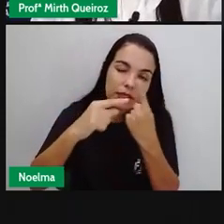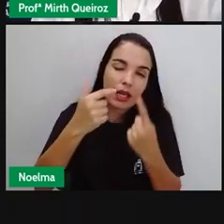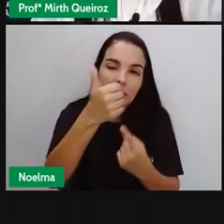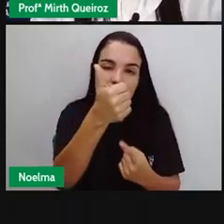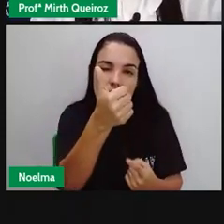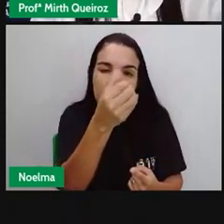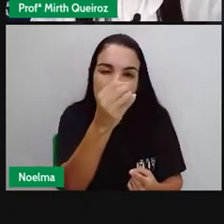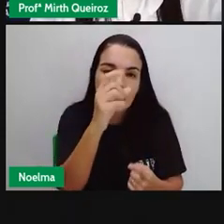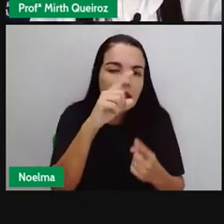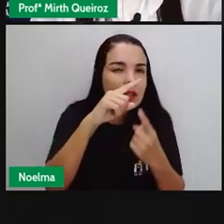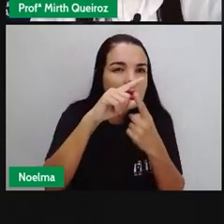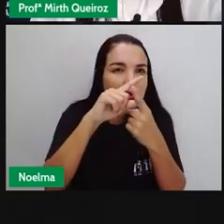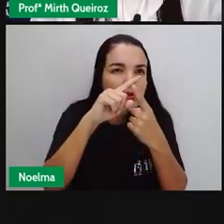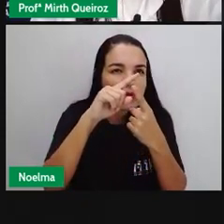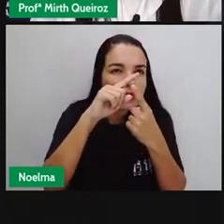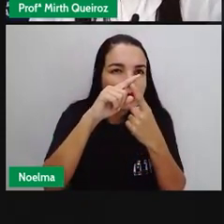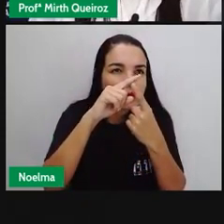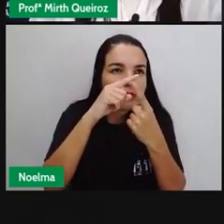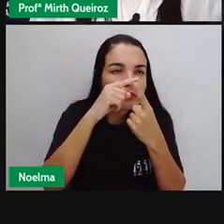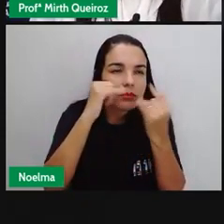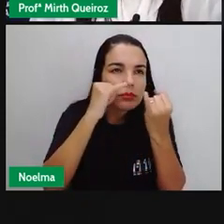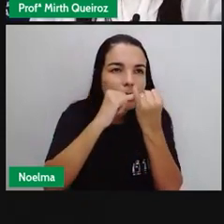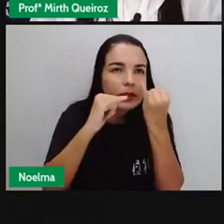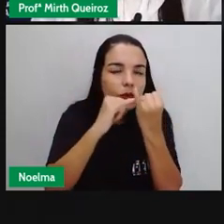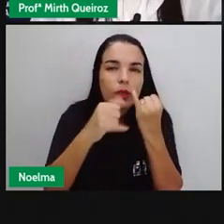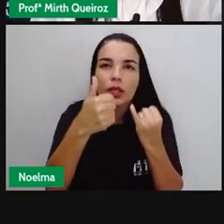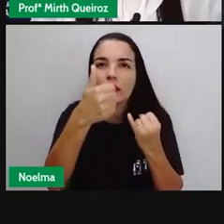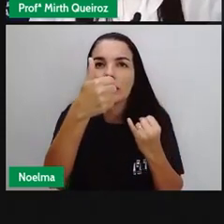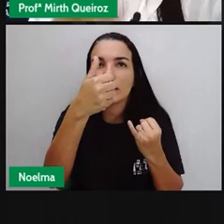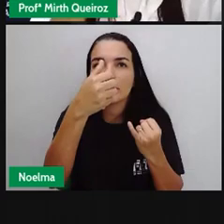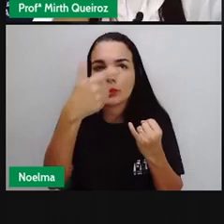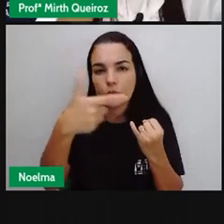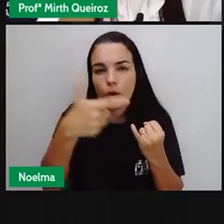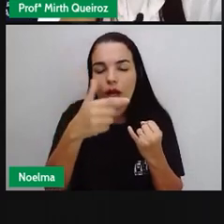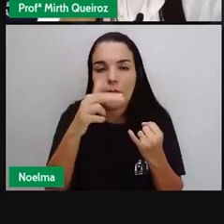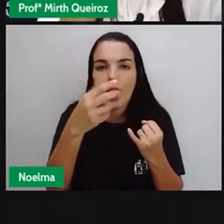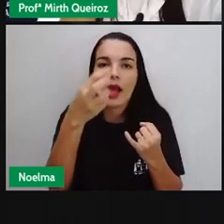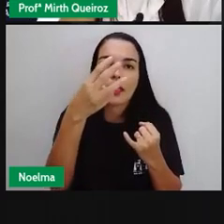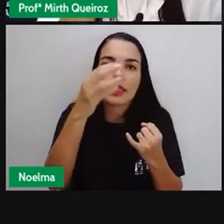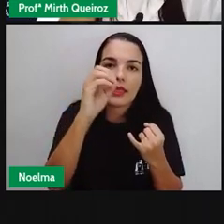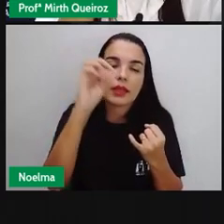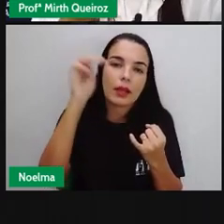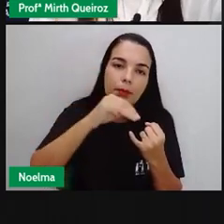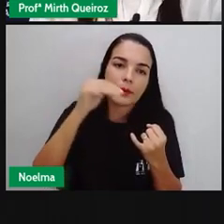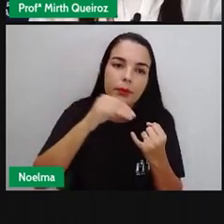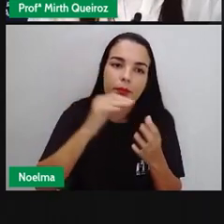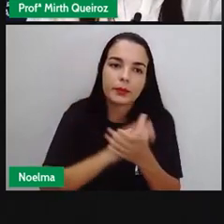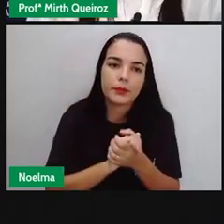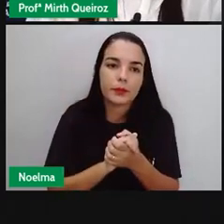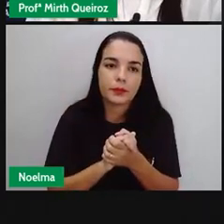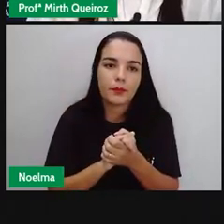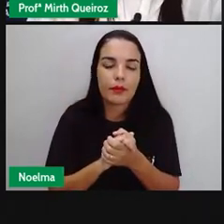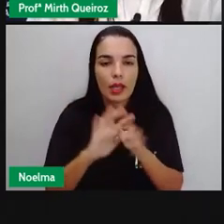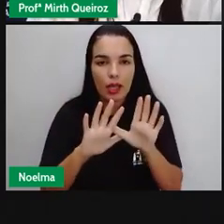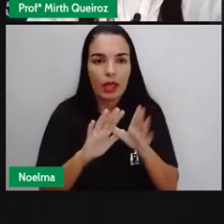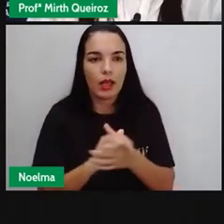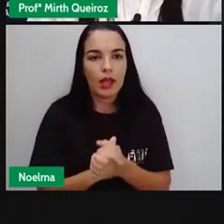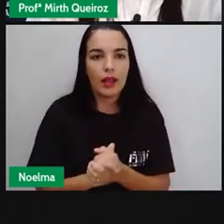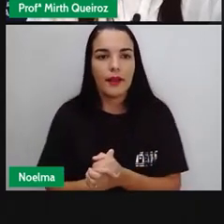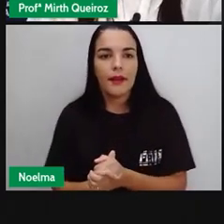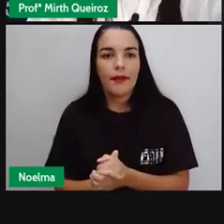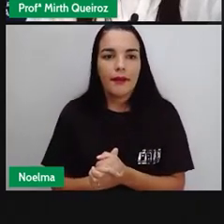dividido por 2 Que vai dar quantos minutos? 30 minutos Pró Quanto é que eu vou gastar Pra